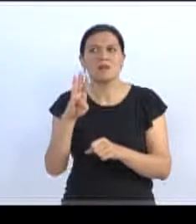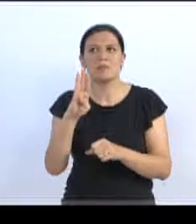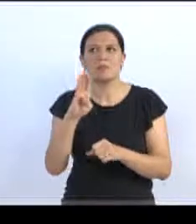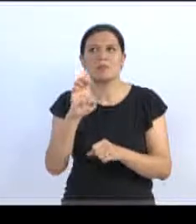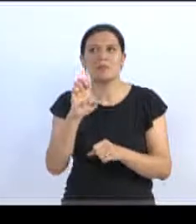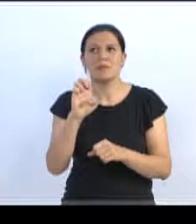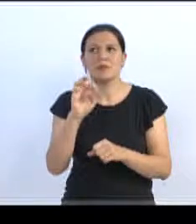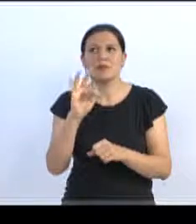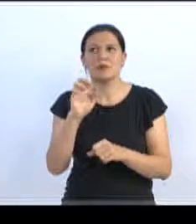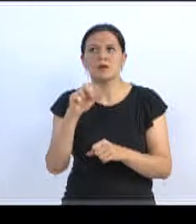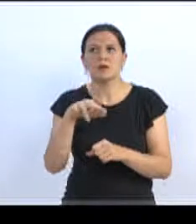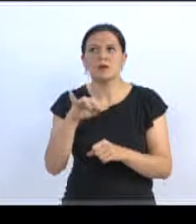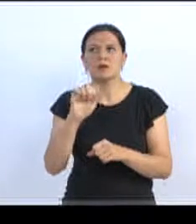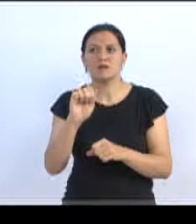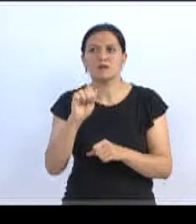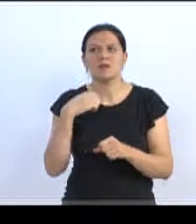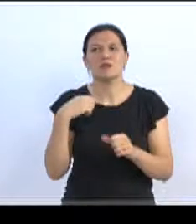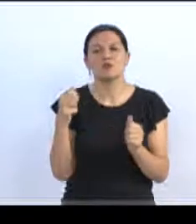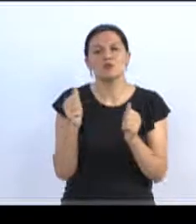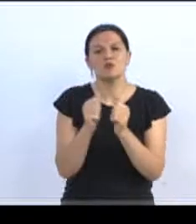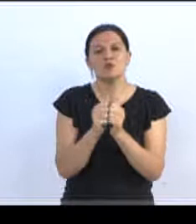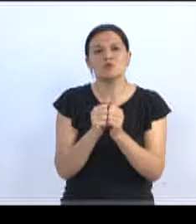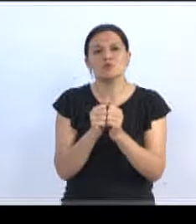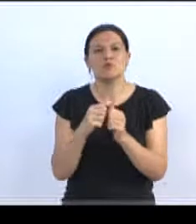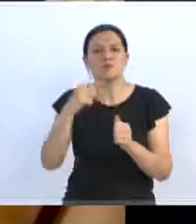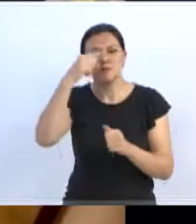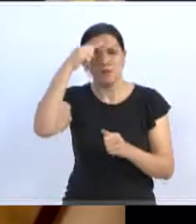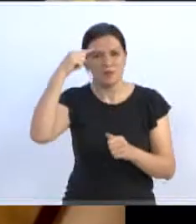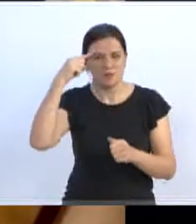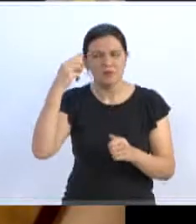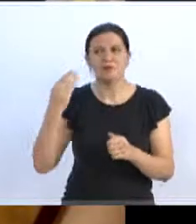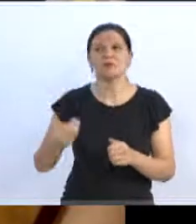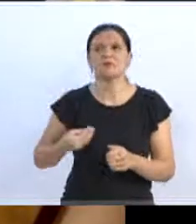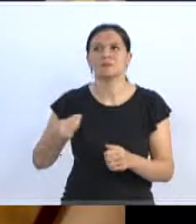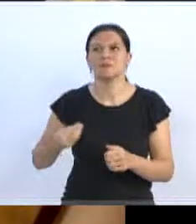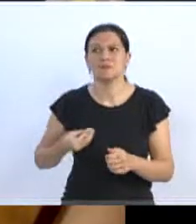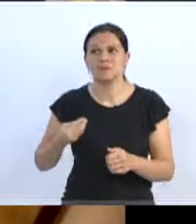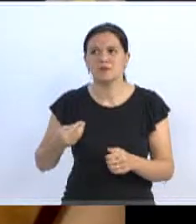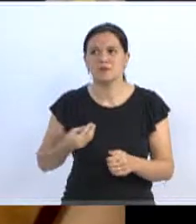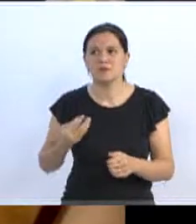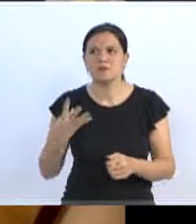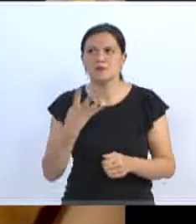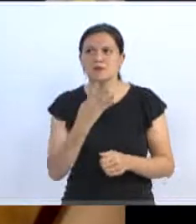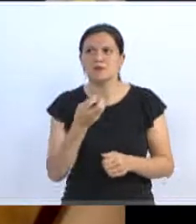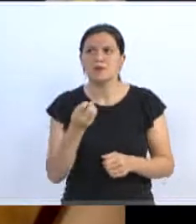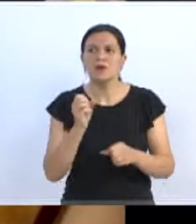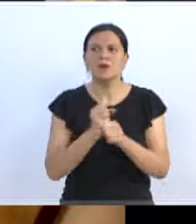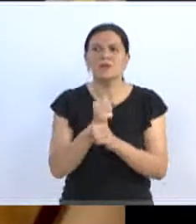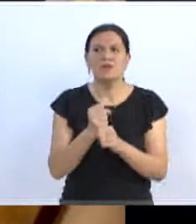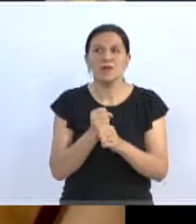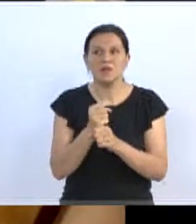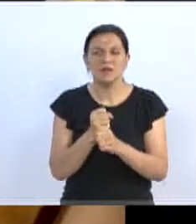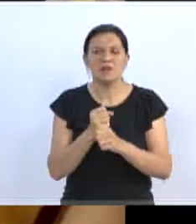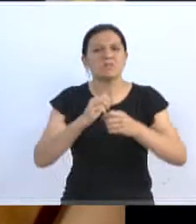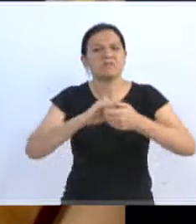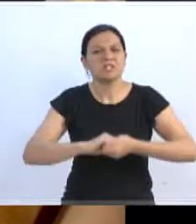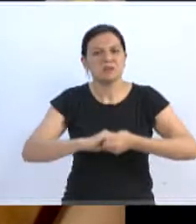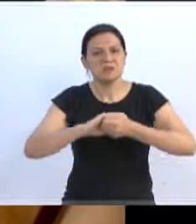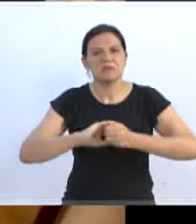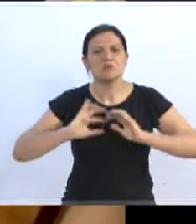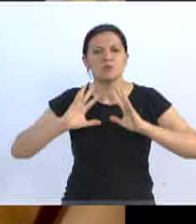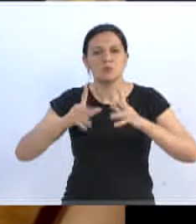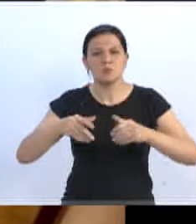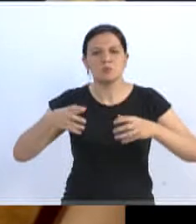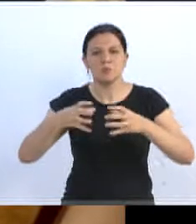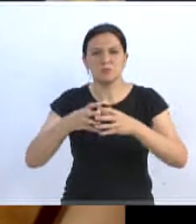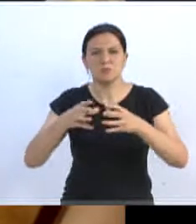imagens aqui. Estive junto, o vereador Marcos da Rosa também esteve presente, prestigiando os 40 anos do Lar Betânia. Parabenizamos toda a equipe pelo